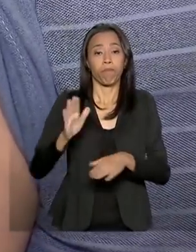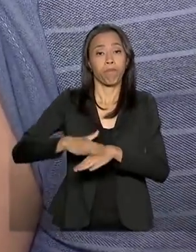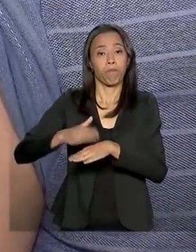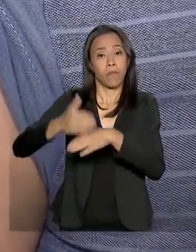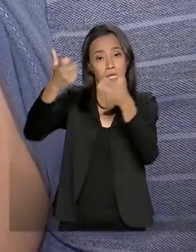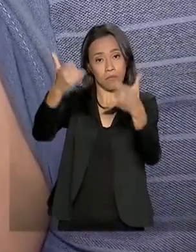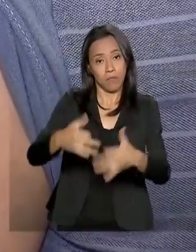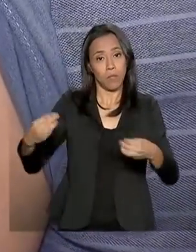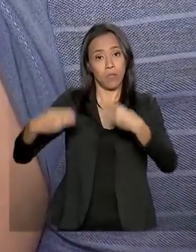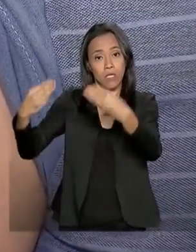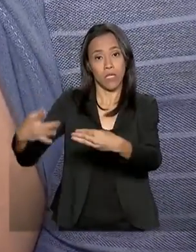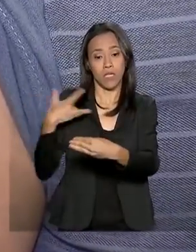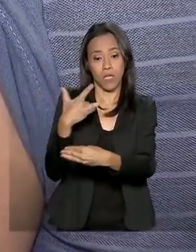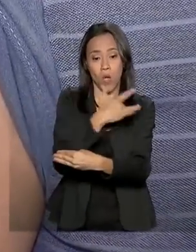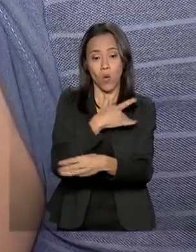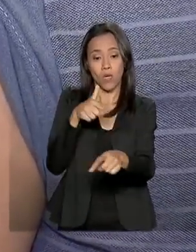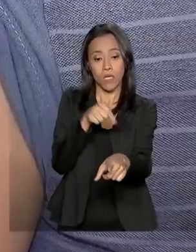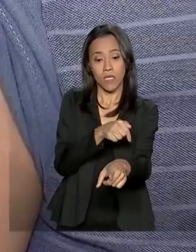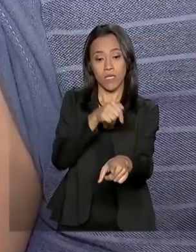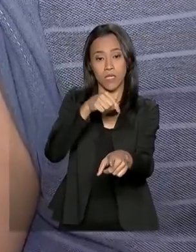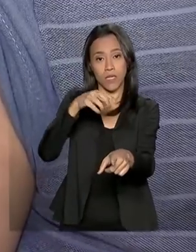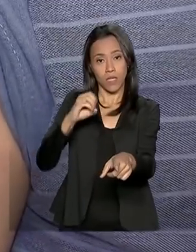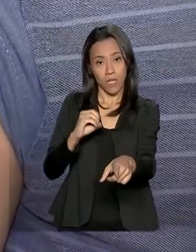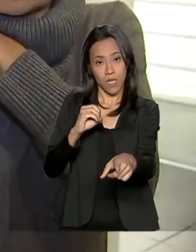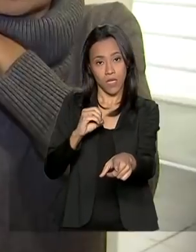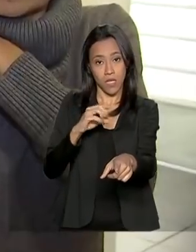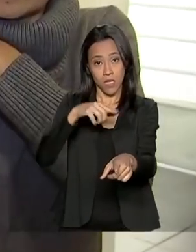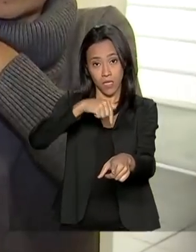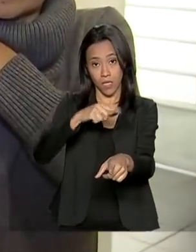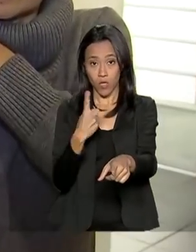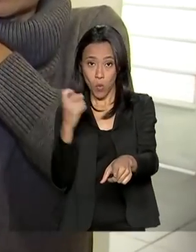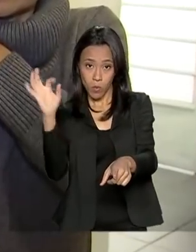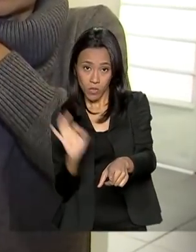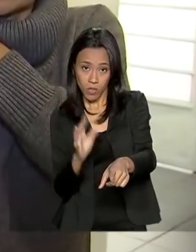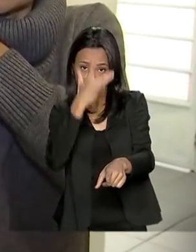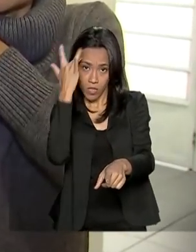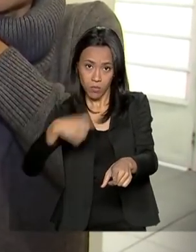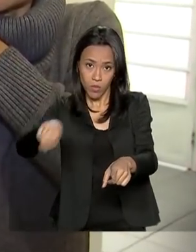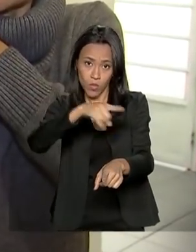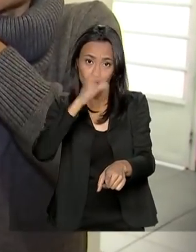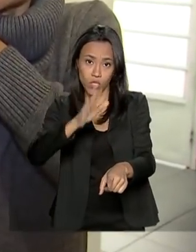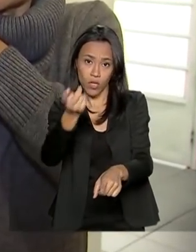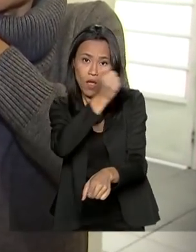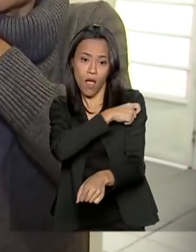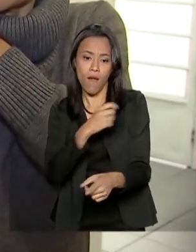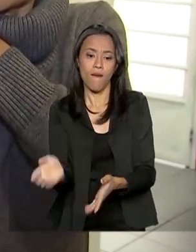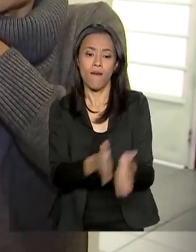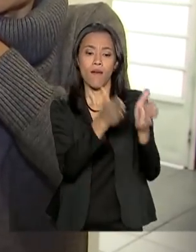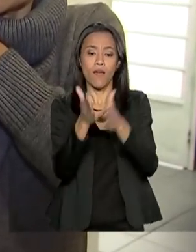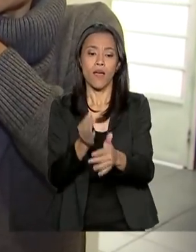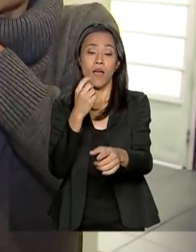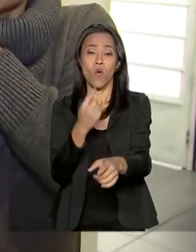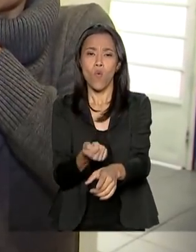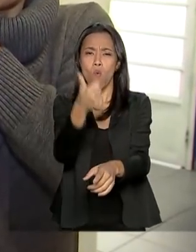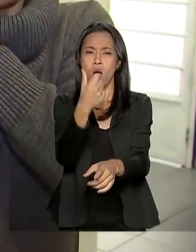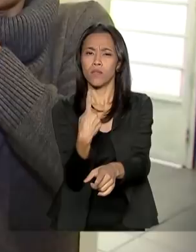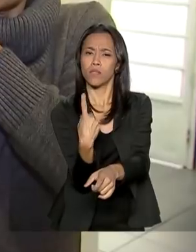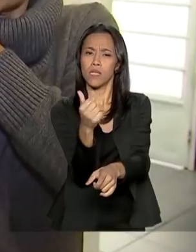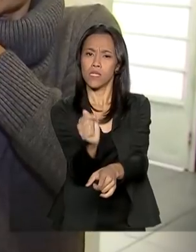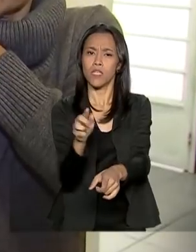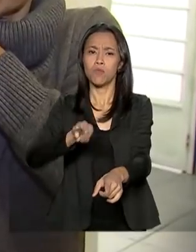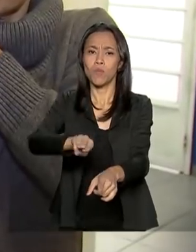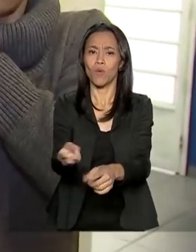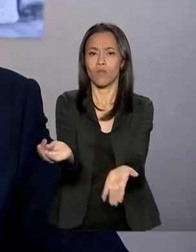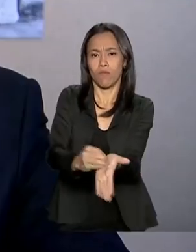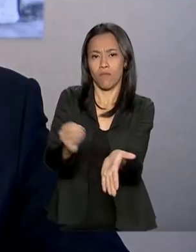% das pessoas foram vacinadas até o momento. Quase 17 milhões ainda precisam ser imunizadas em